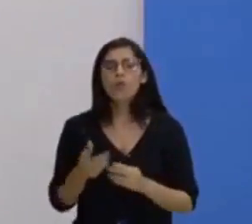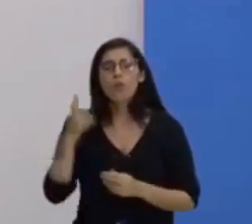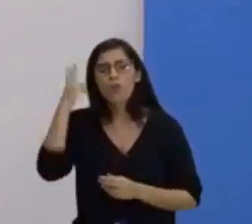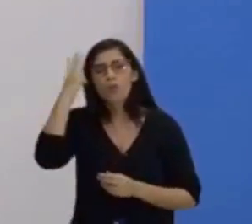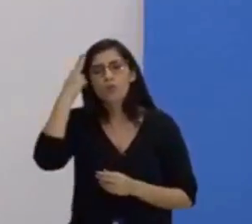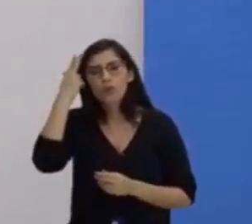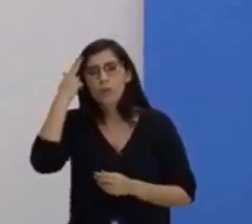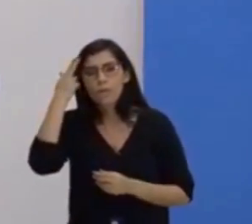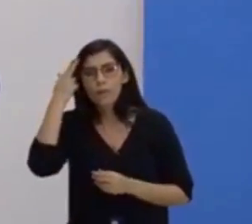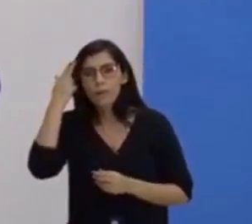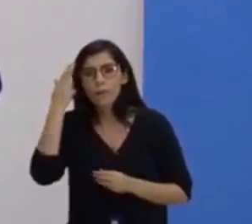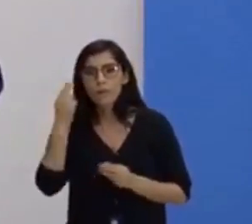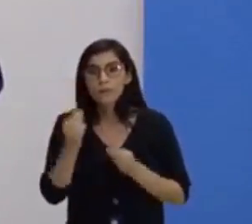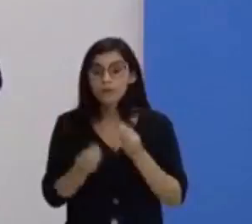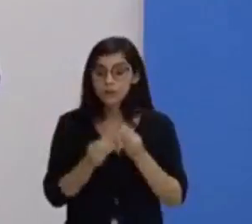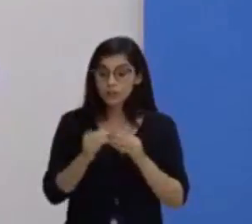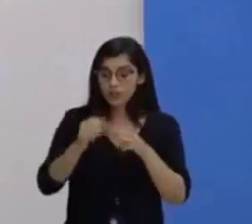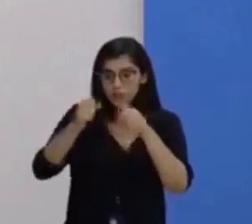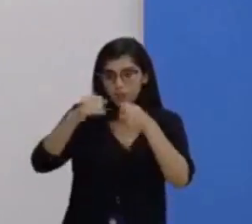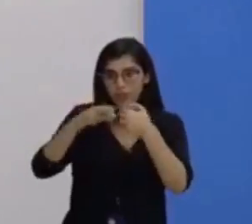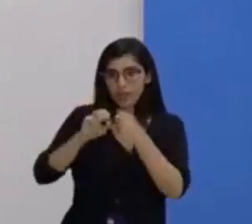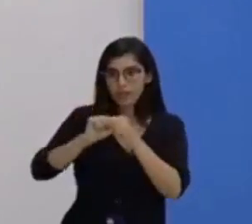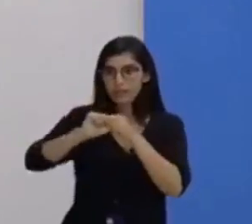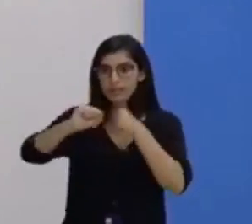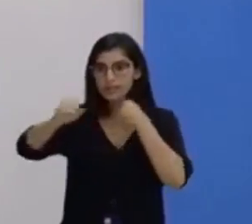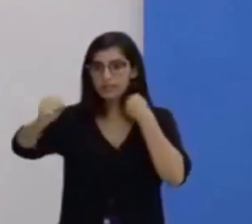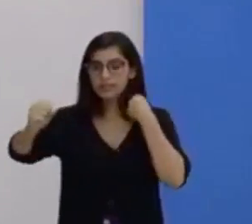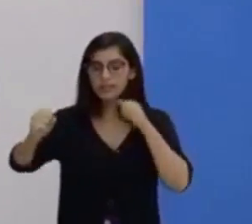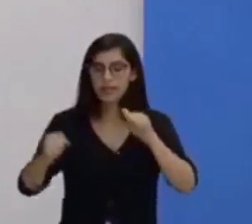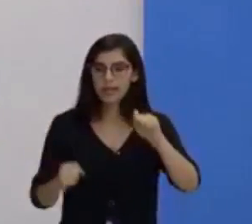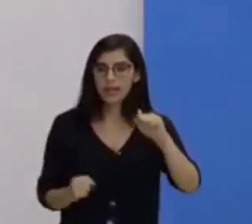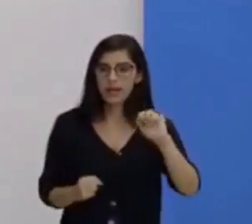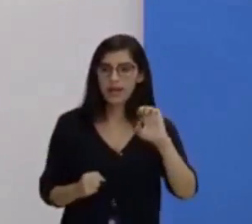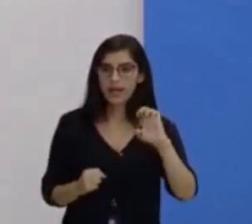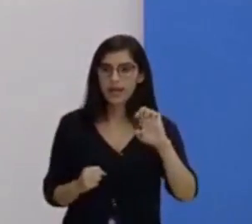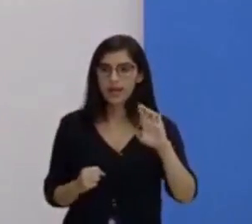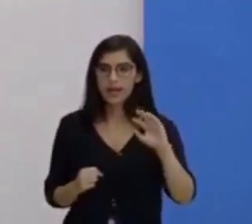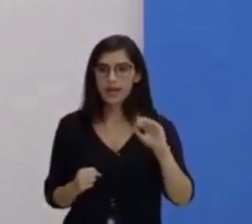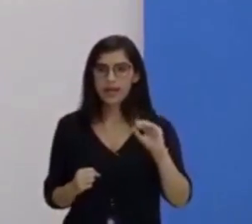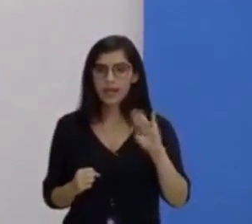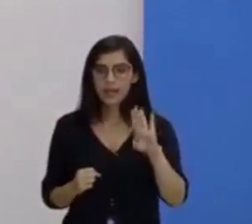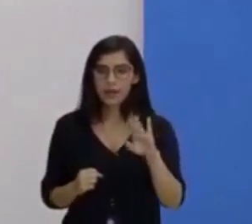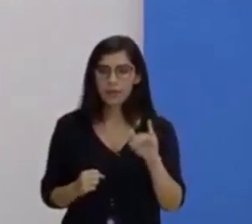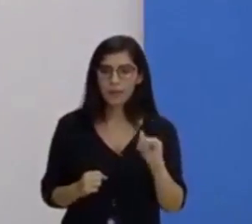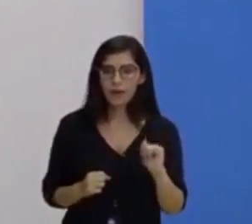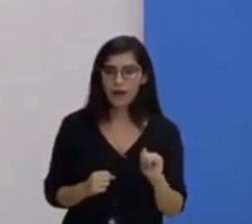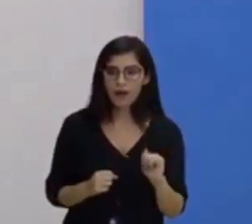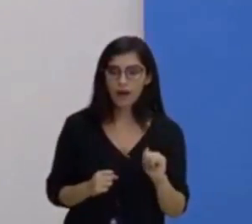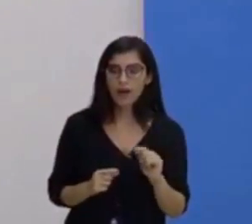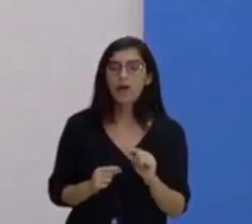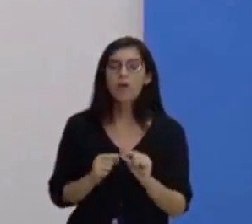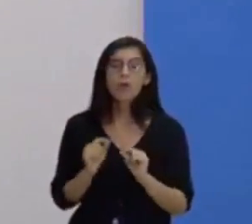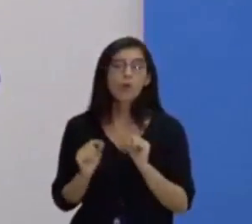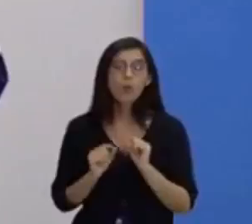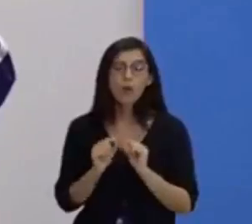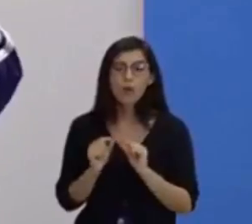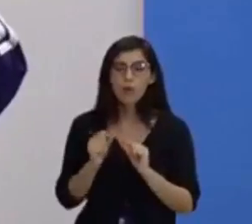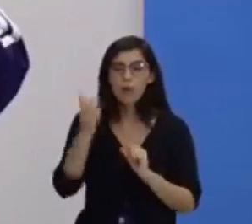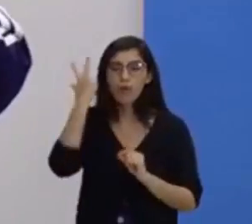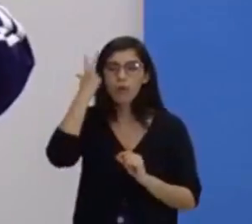falarmos sobre a resistência aeróbica, aí eu vou começar a insistir nesse nome, resistência aeróbica,